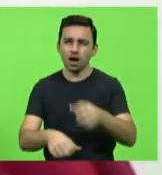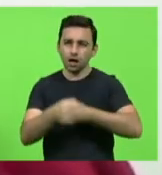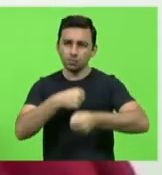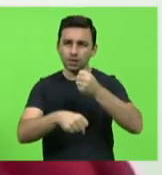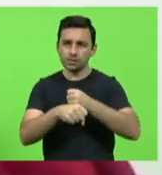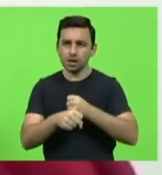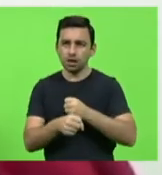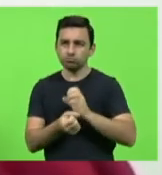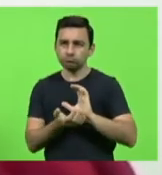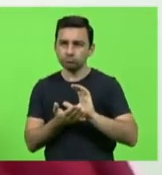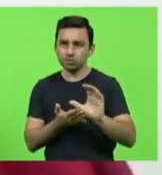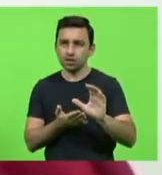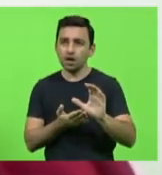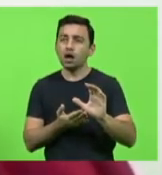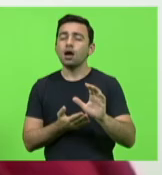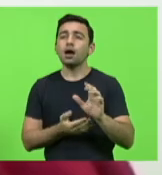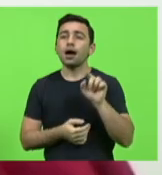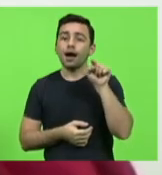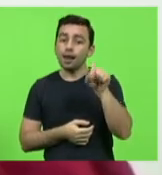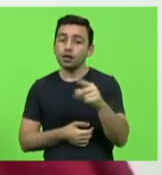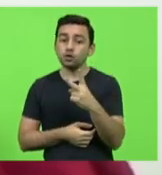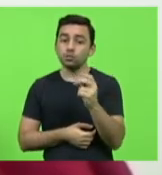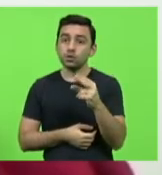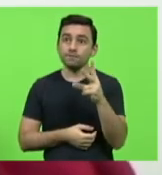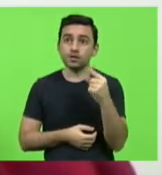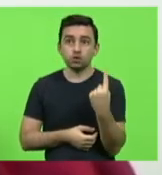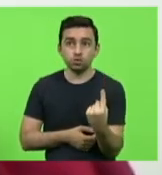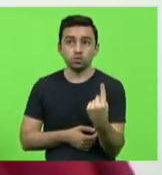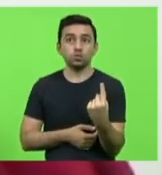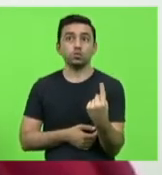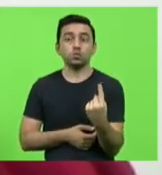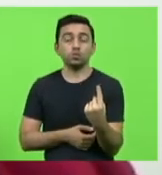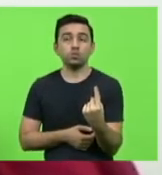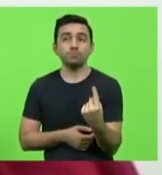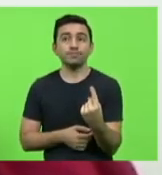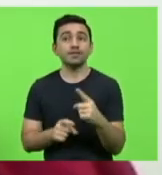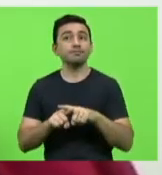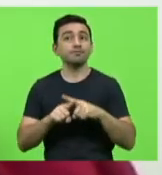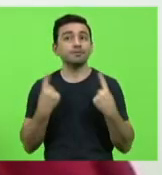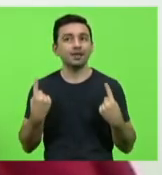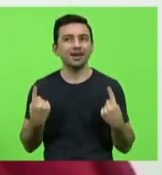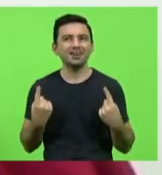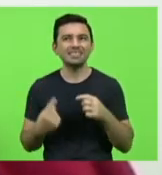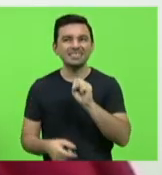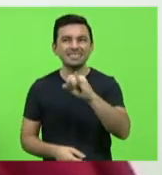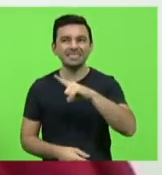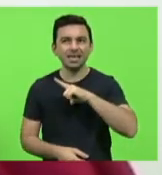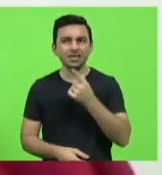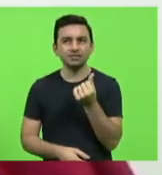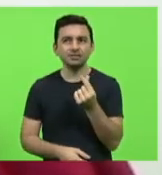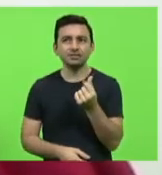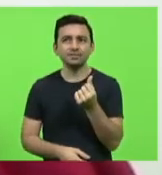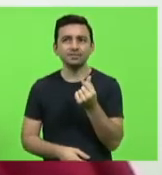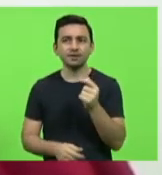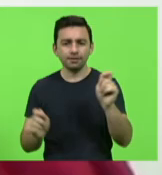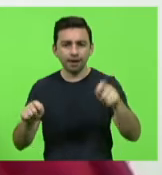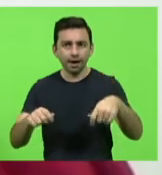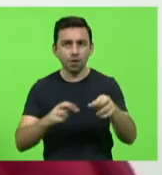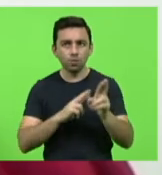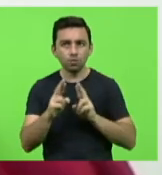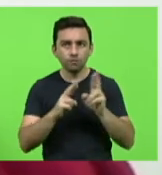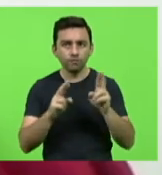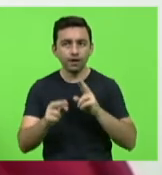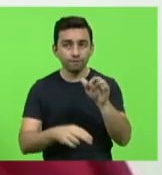aplicação deputado Berlanda em 2021 ou seja se tem recurso para as rodovias